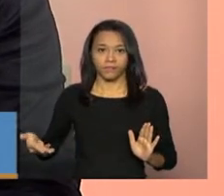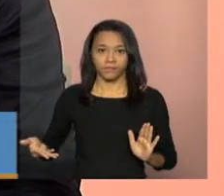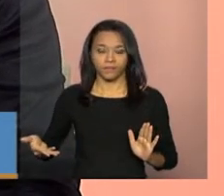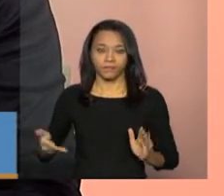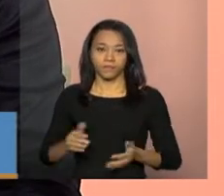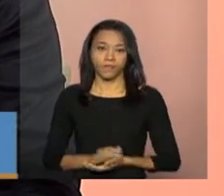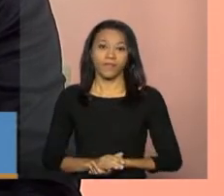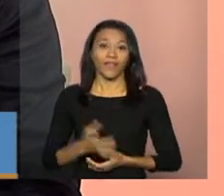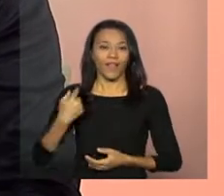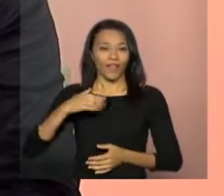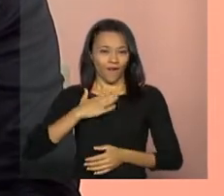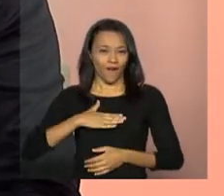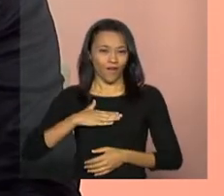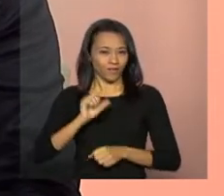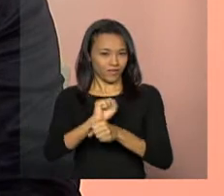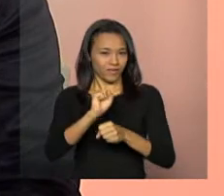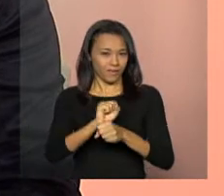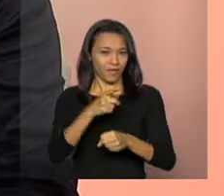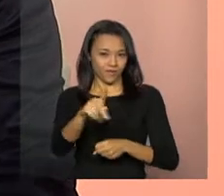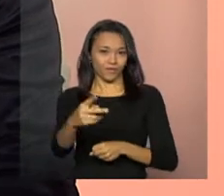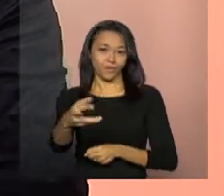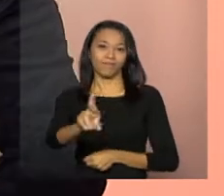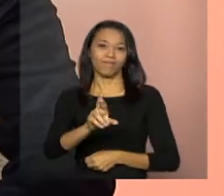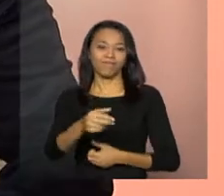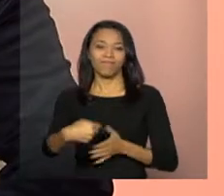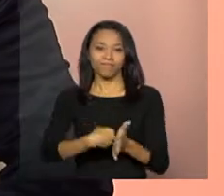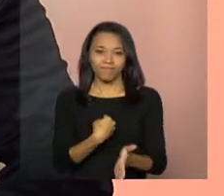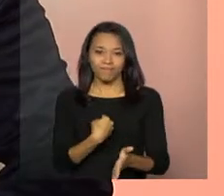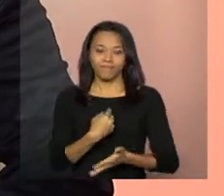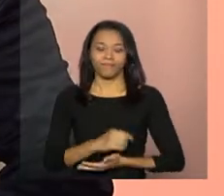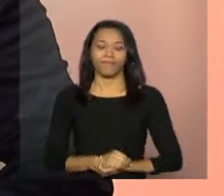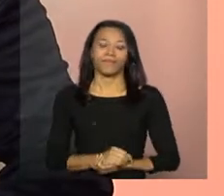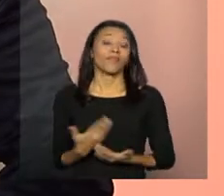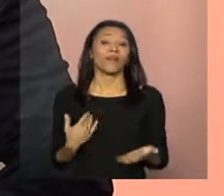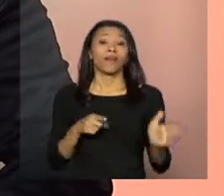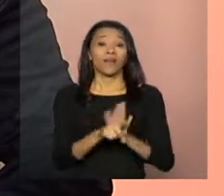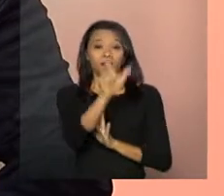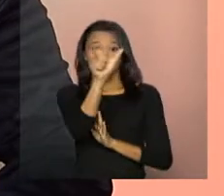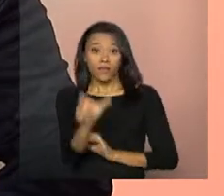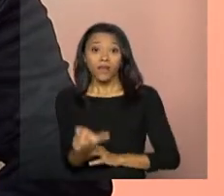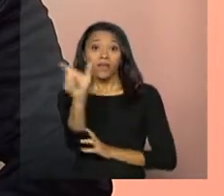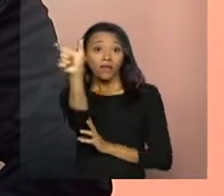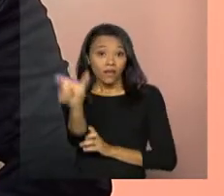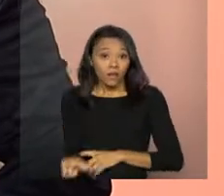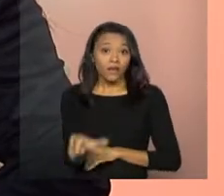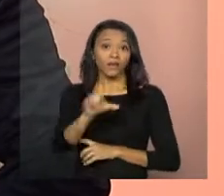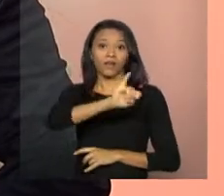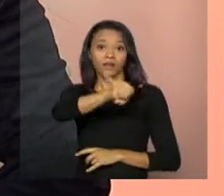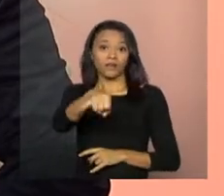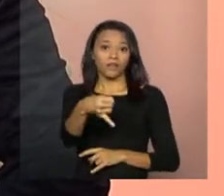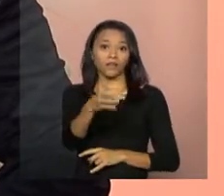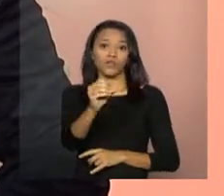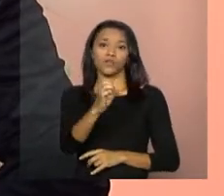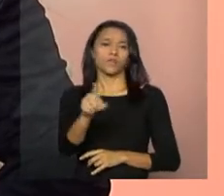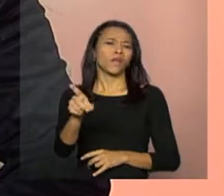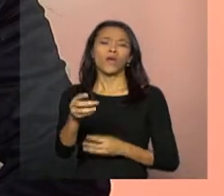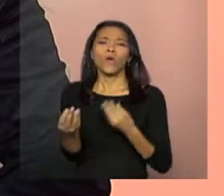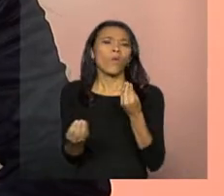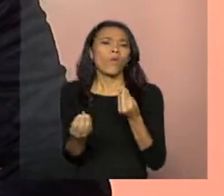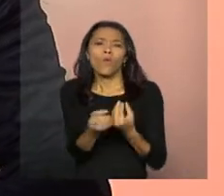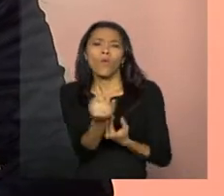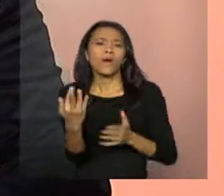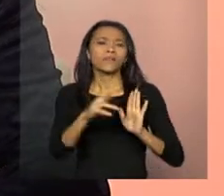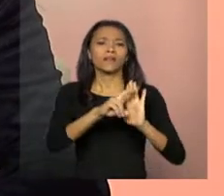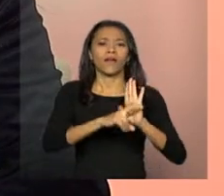sem tio. A gente aguarda a sua participação. Bom, José, quais são as normativas que orientam essas